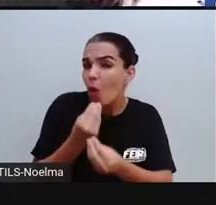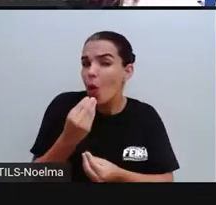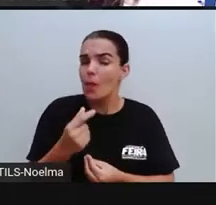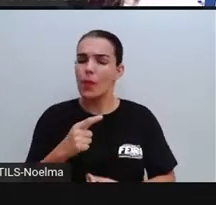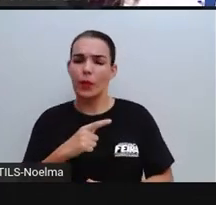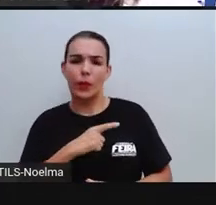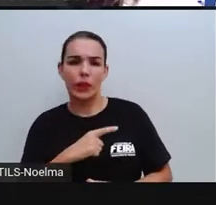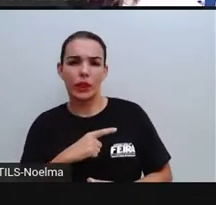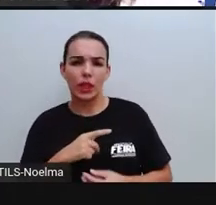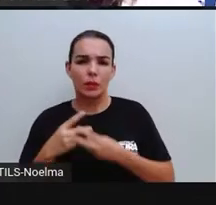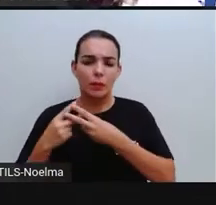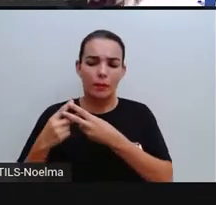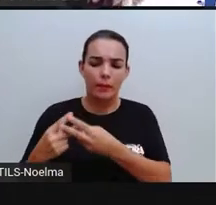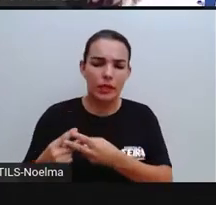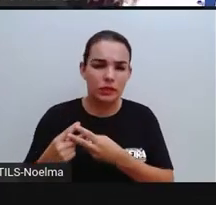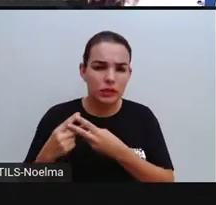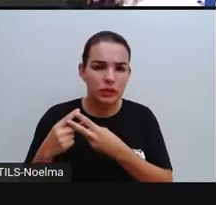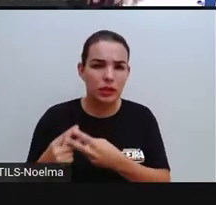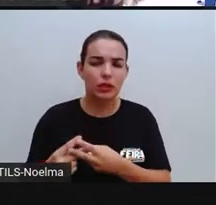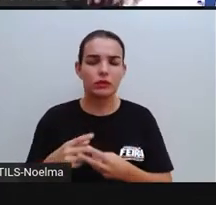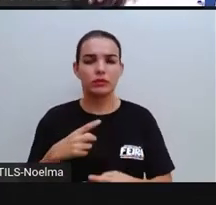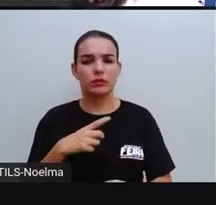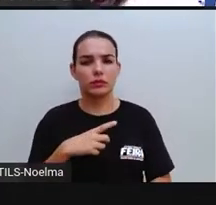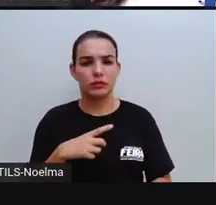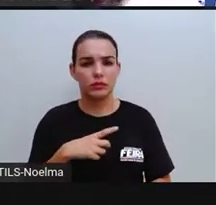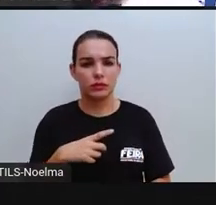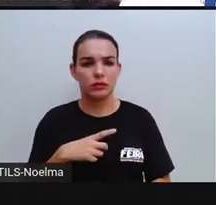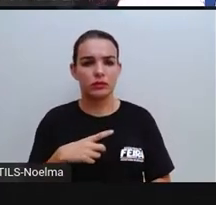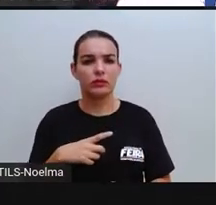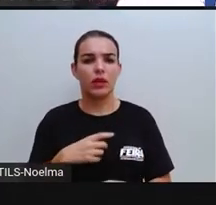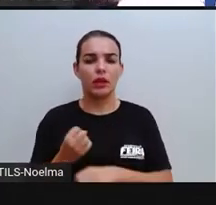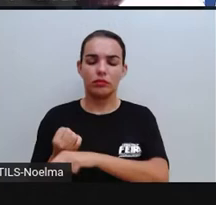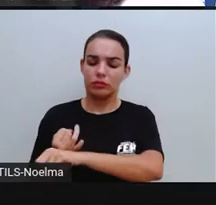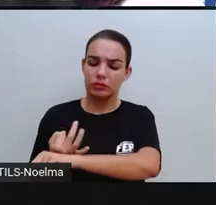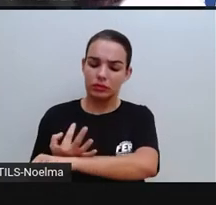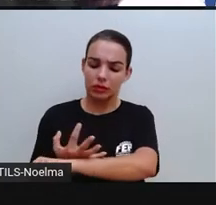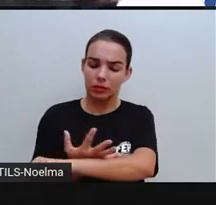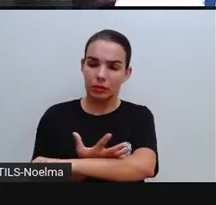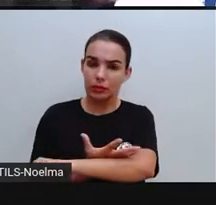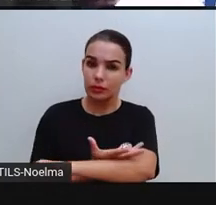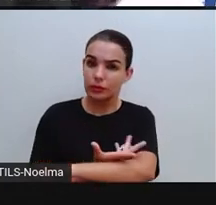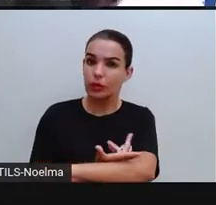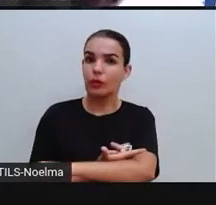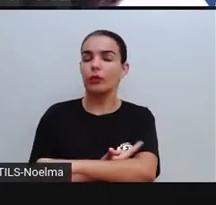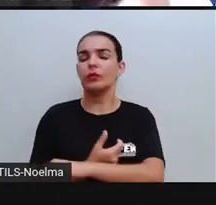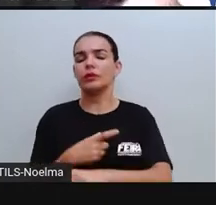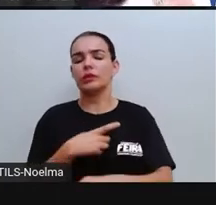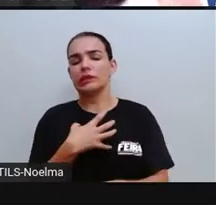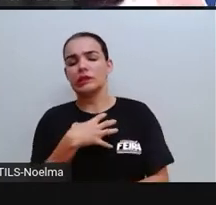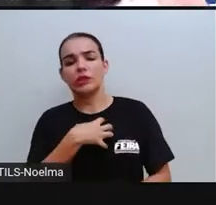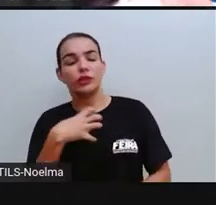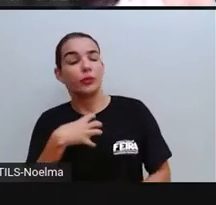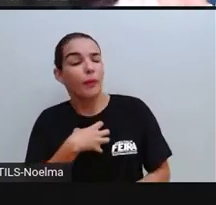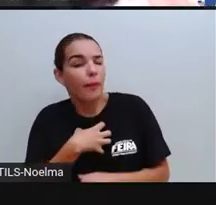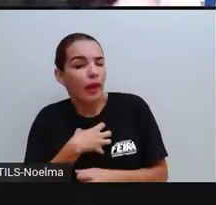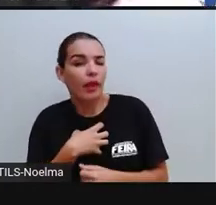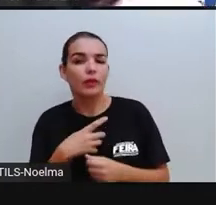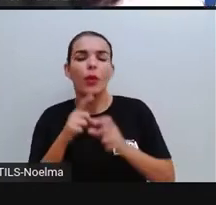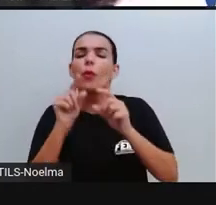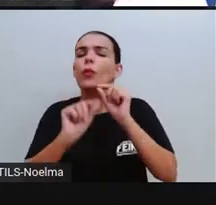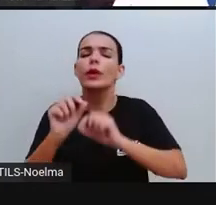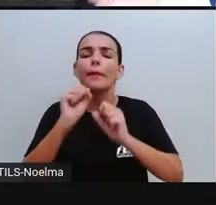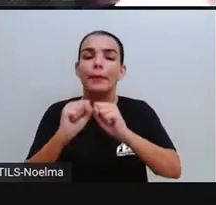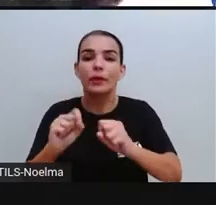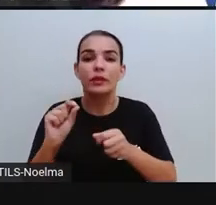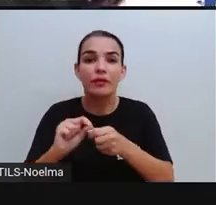gente deixar a raiva passar, né? A gente falou sobre nossas emoções, nossos sentimentos, o que é que a gente pode fazer quando